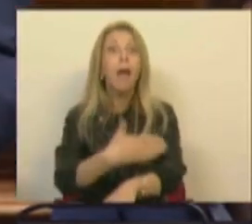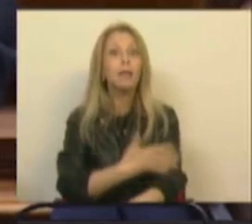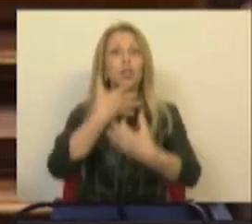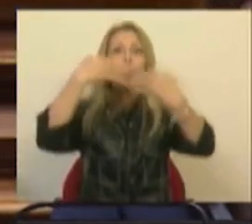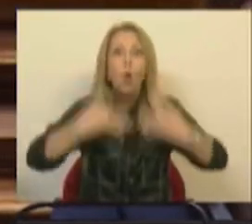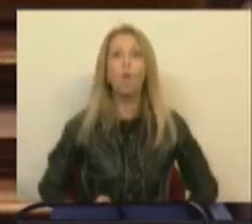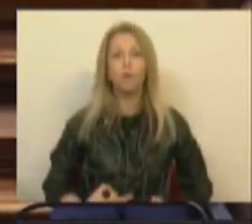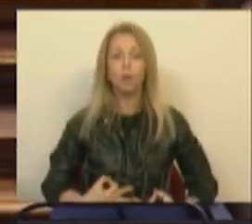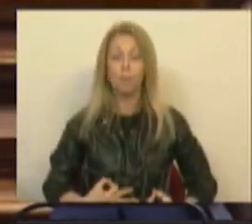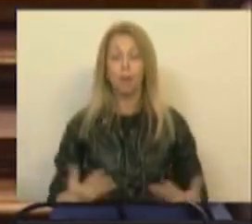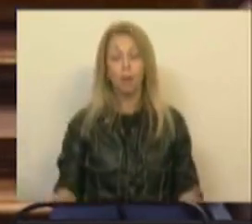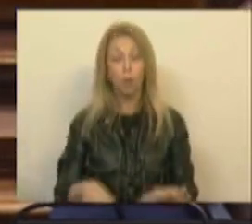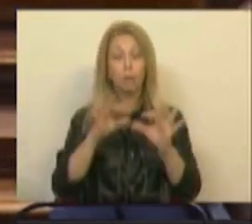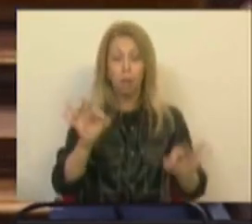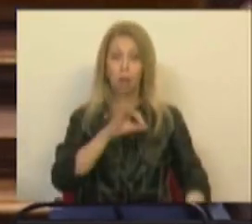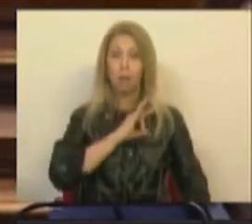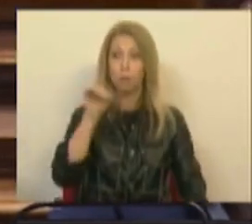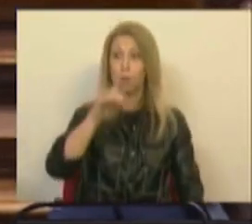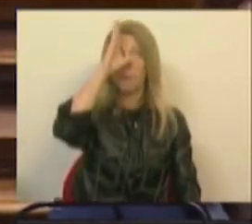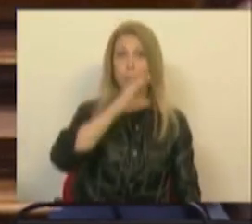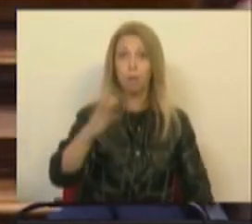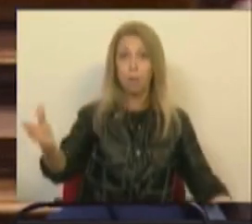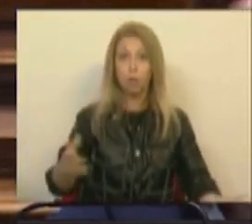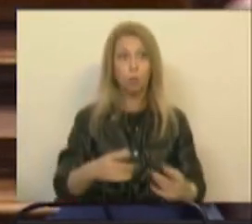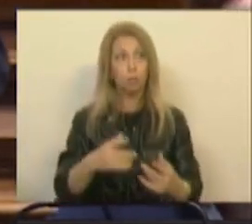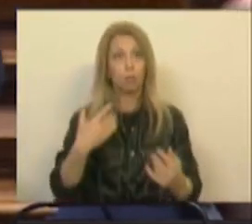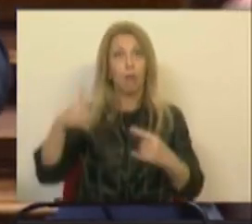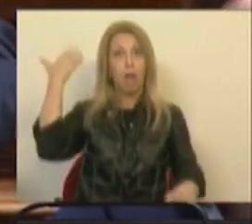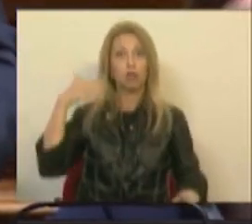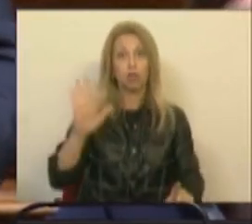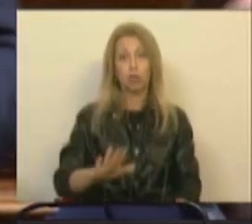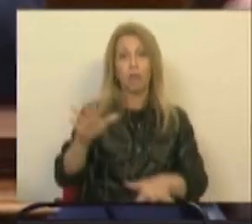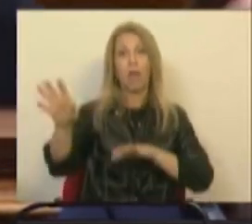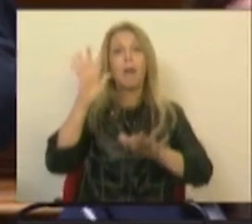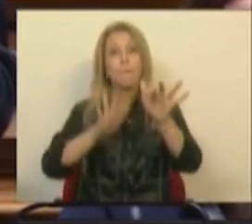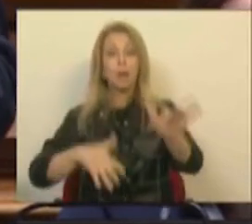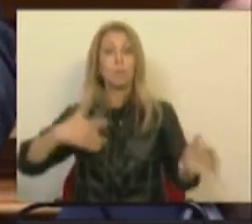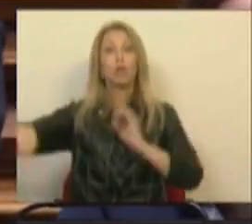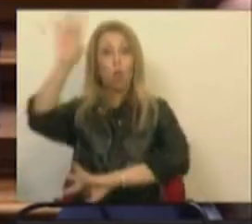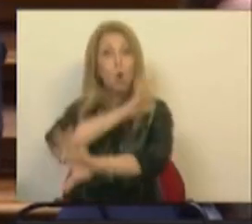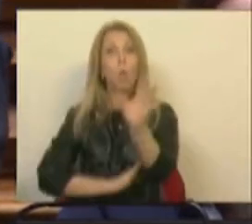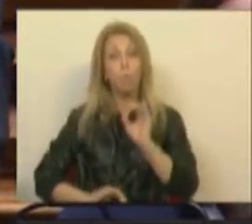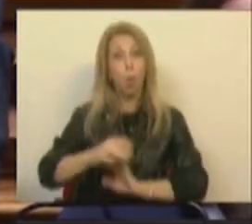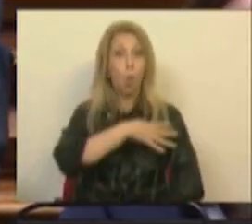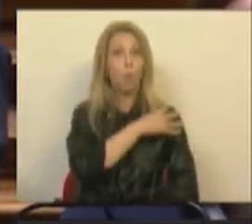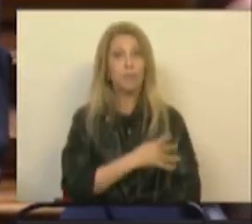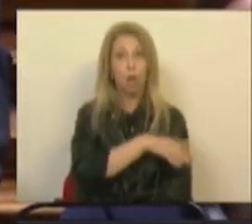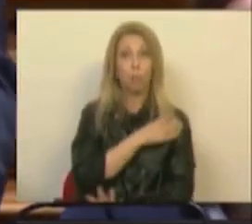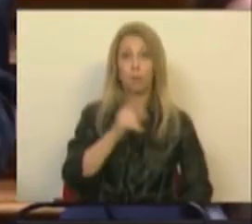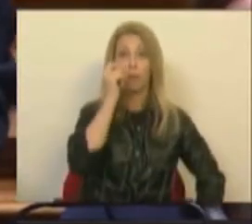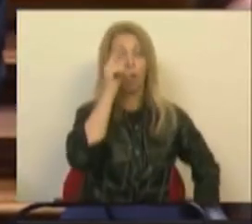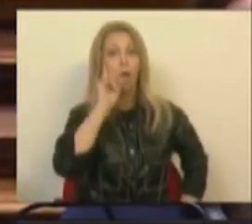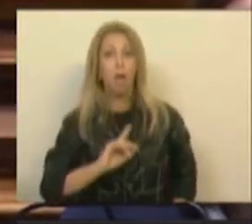-Ministro teve a oportunidade de experimentar quando estava no Parlamento Europeu e comissários e comissárias vêm ao Parlamento Europeu antes da